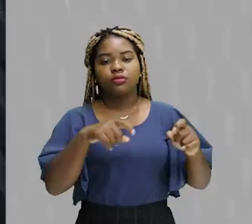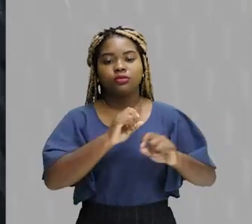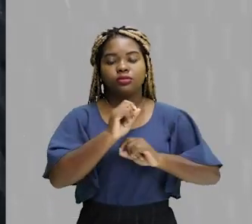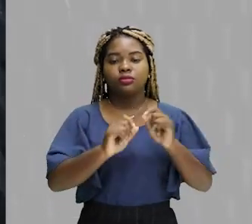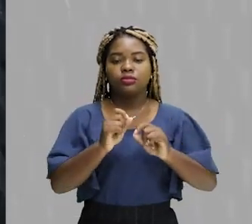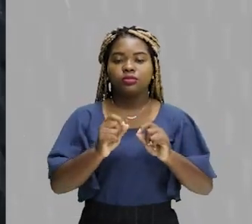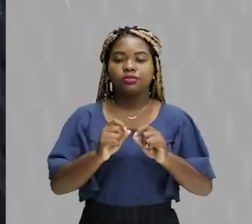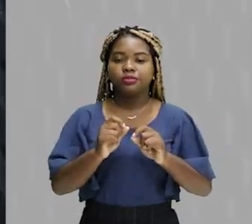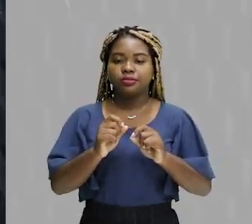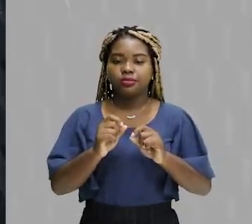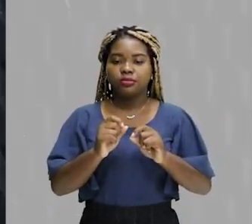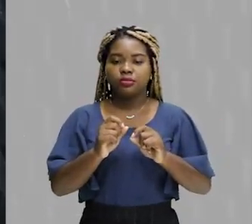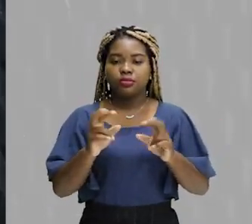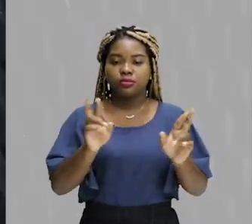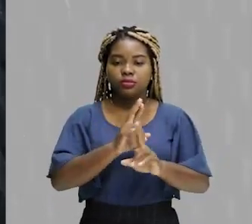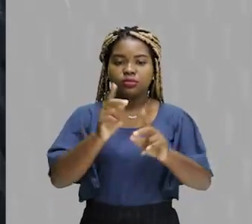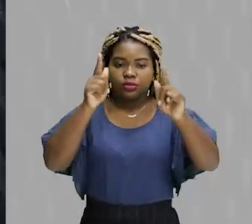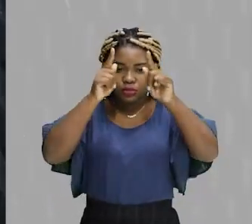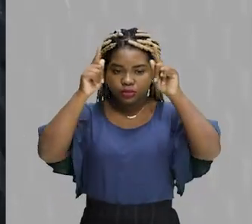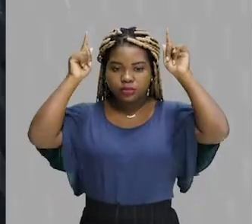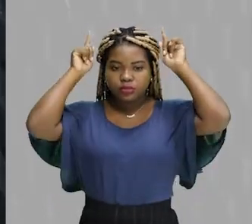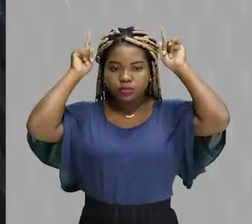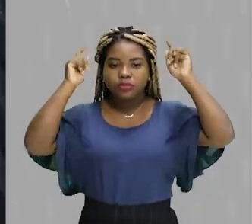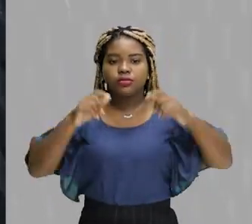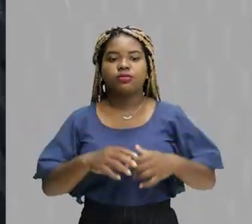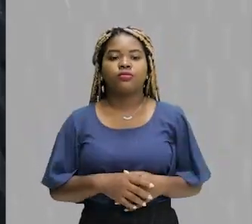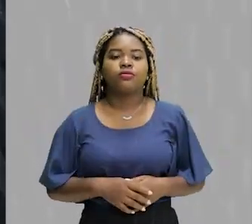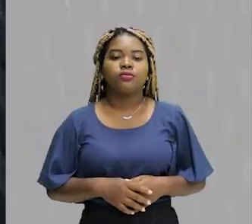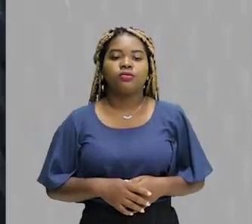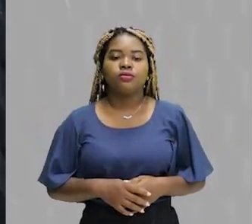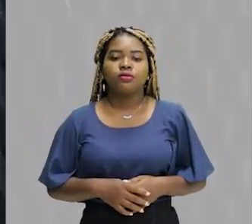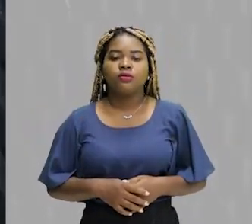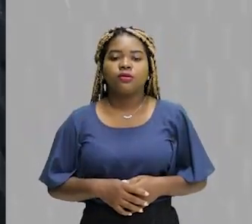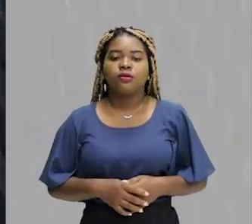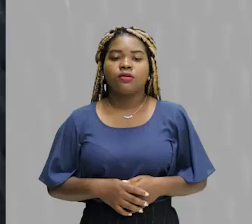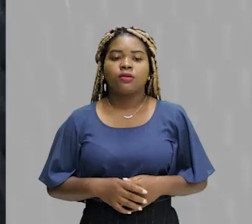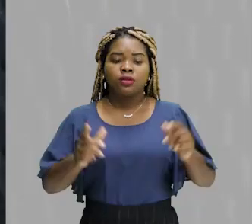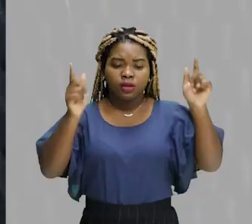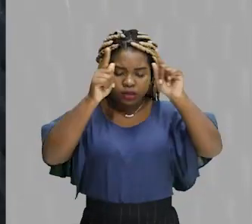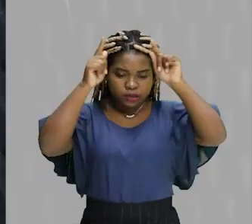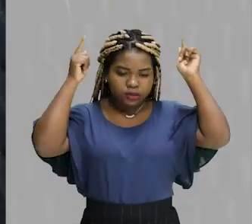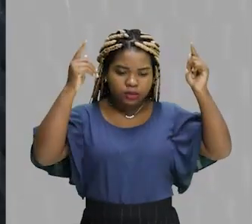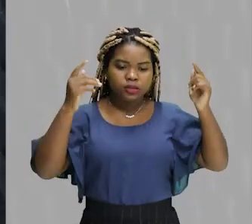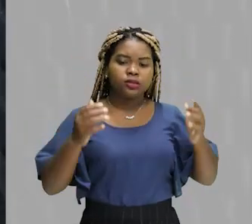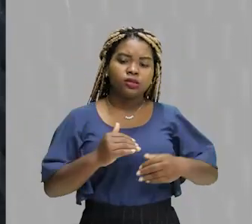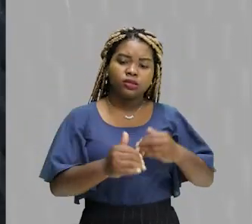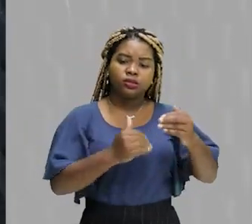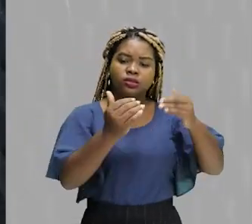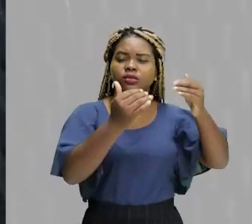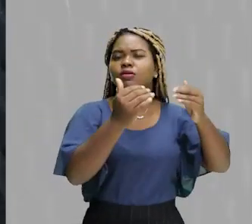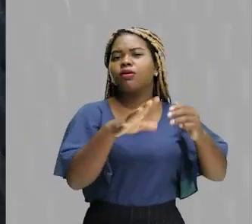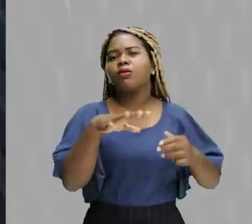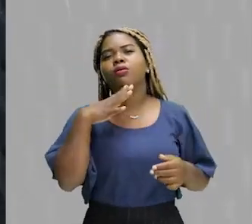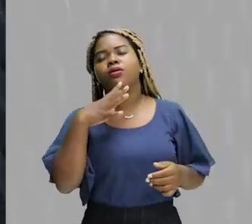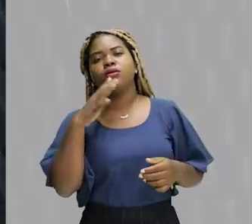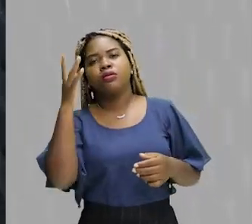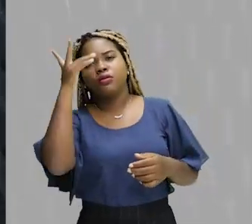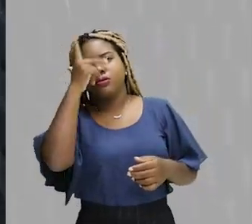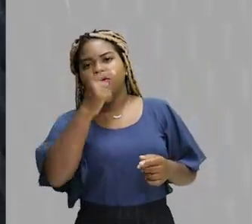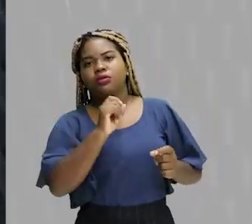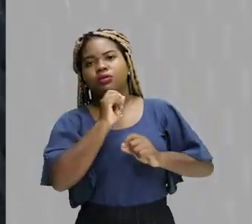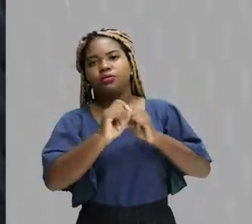grego. Nenhuma civilização desenvolveu tanto conhecimento em estética como a Hélade.